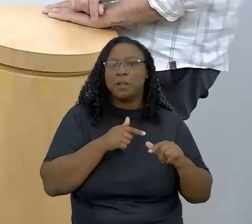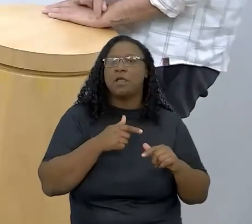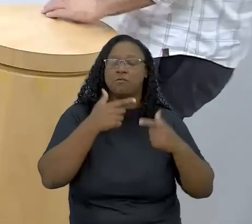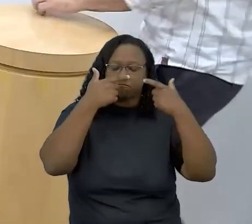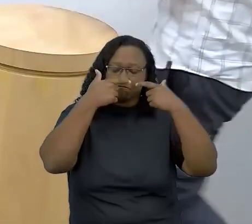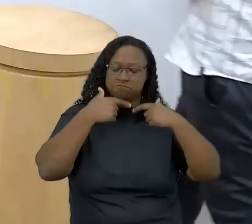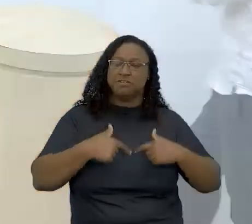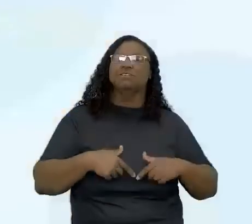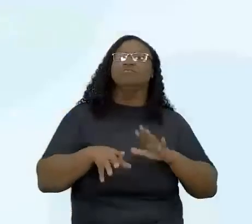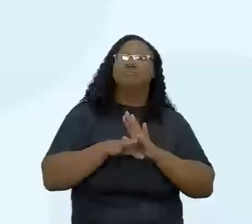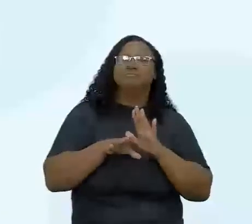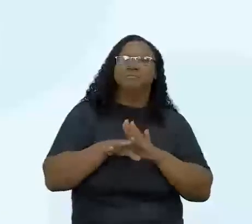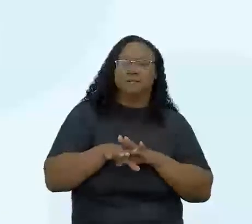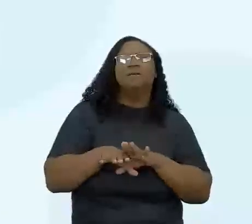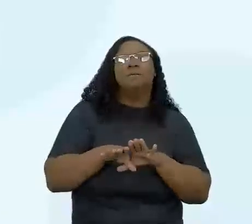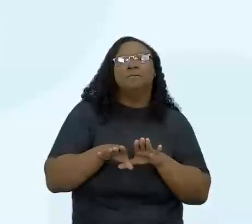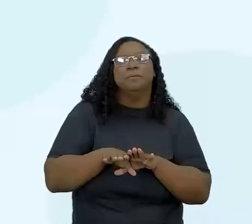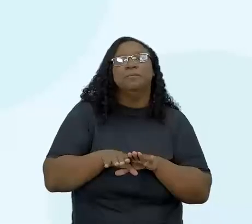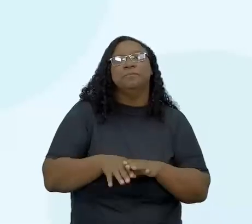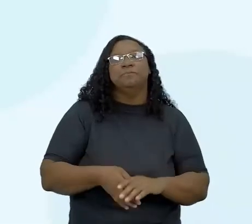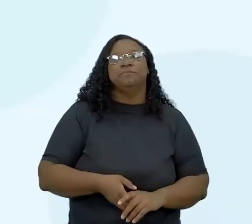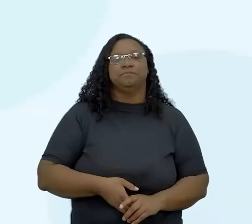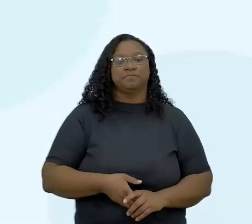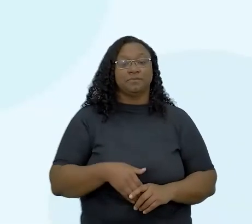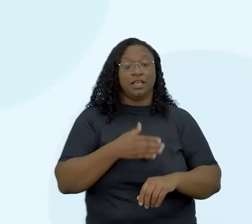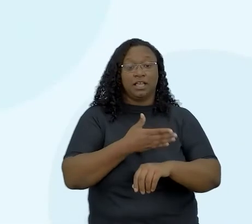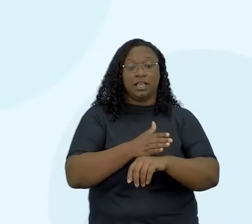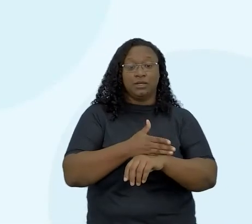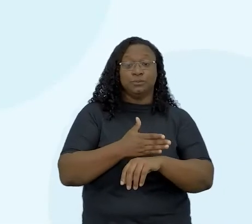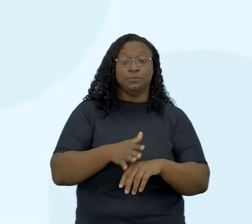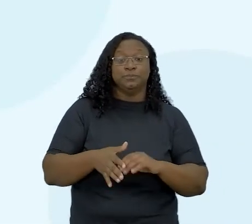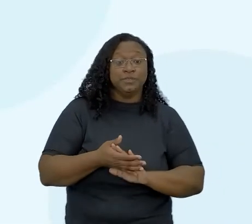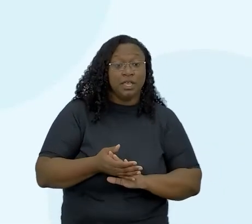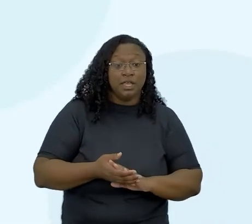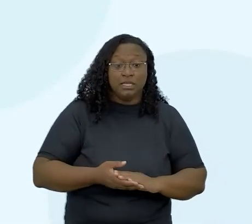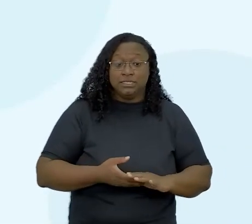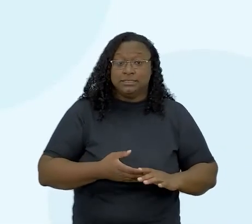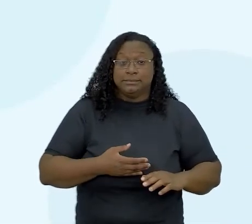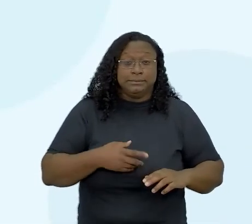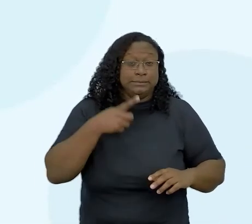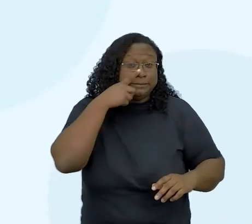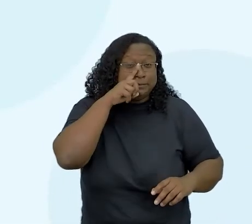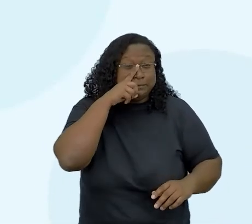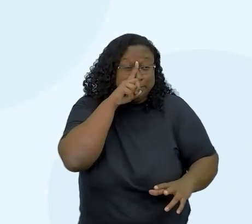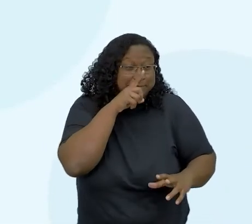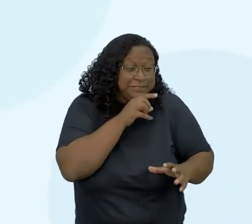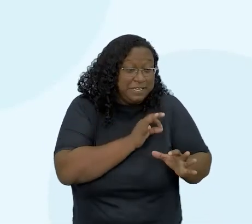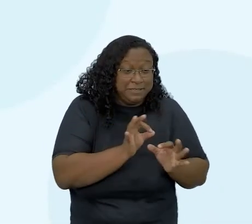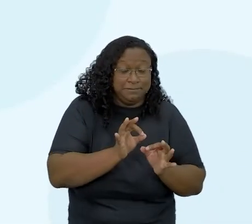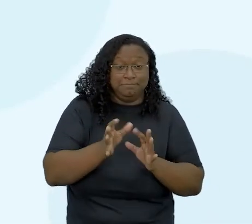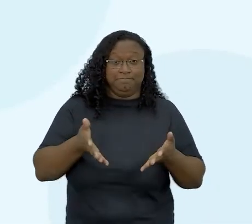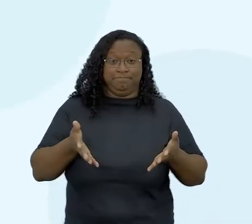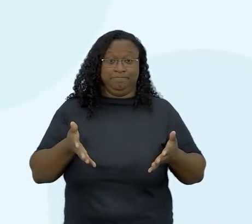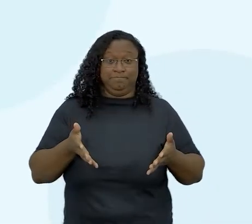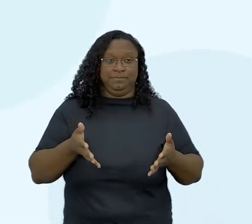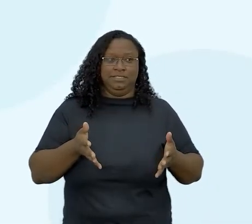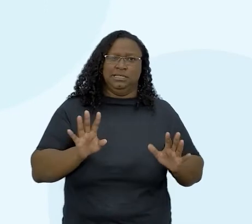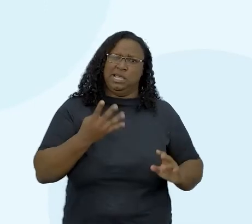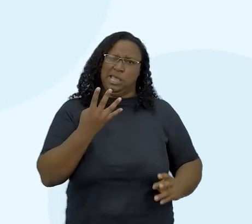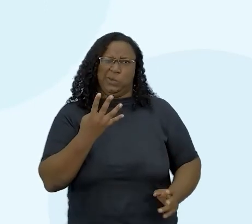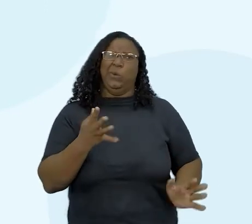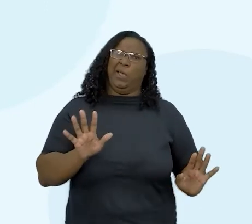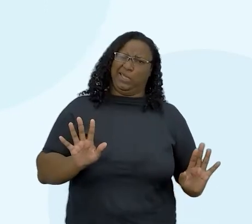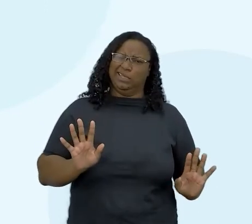bom, muito bom. Vamos terminar aqui, Vamos Alguns segundinhos pra gente terminar aqui, ó. Correr riscos calculados. Você corre riscos calculados? 4.